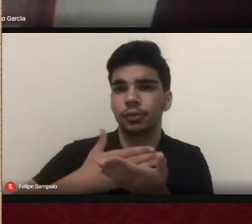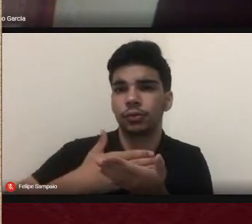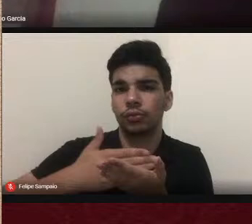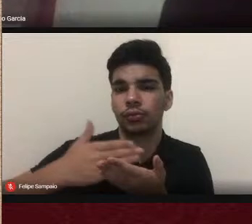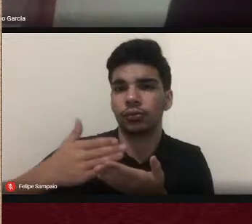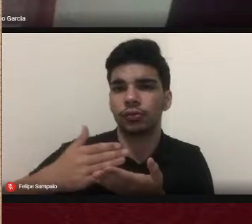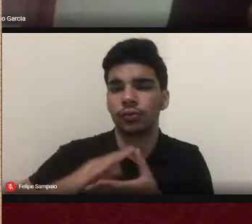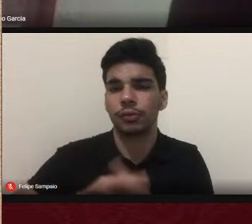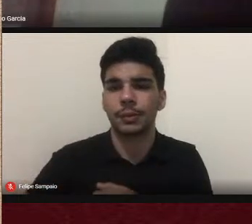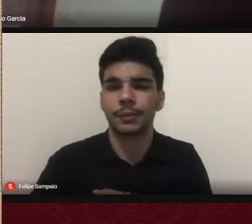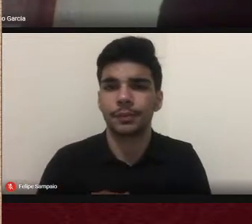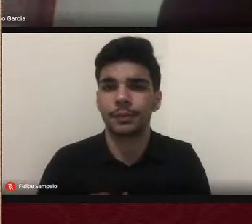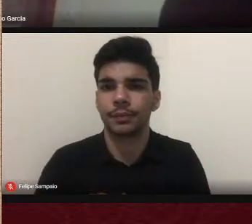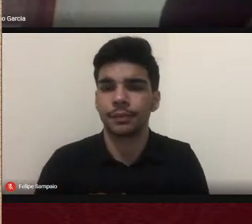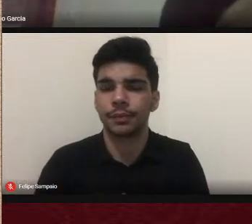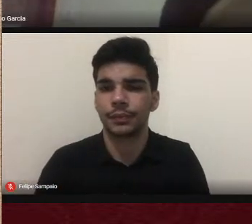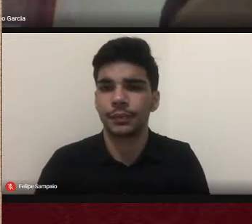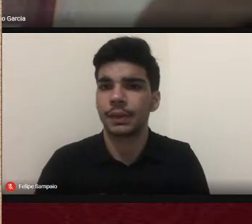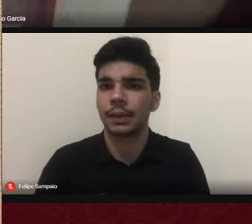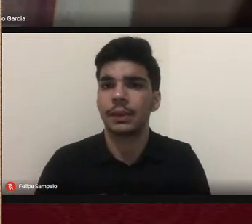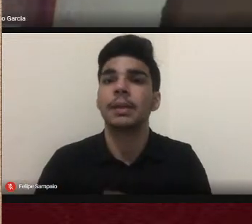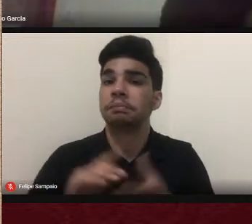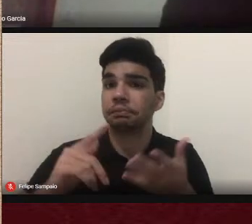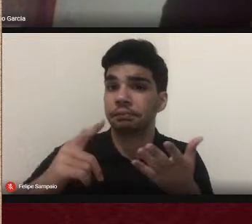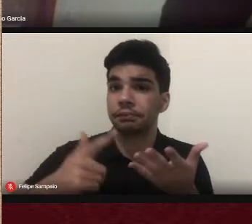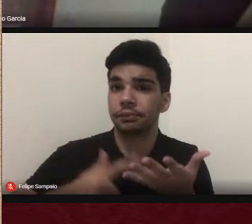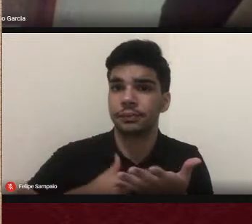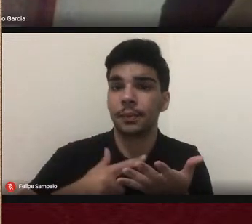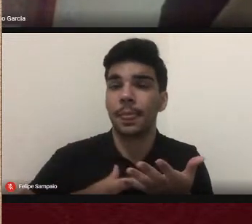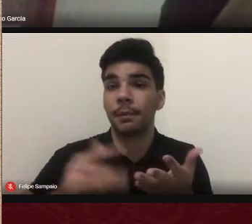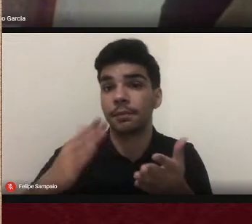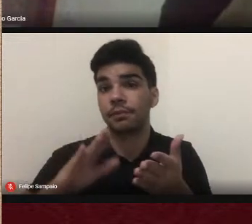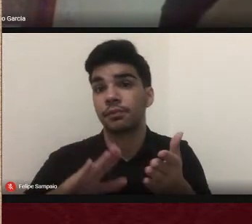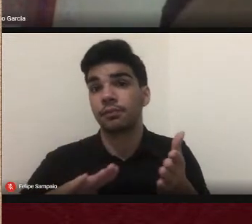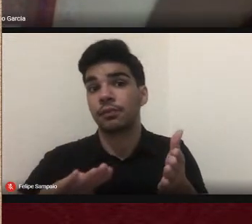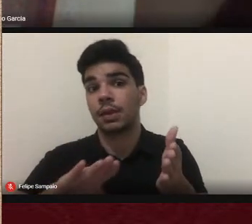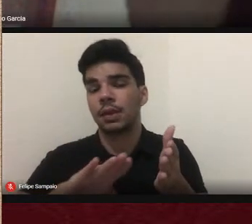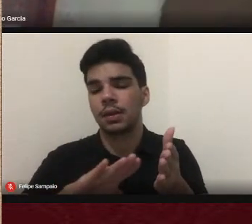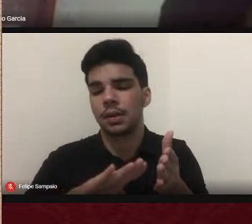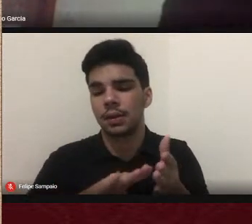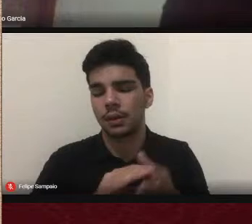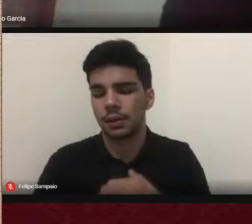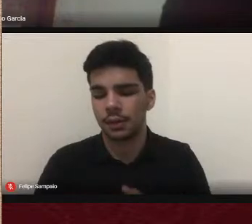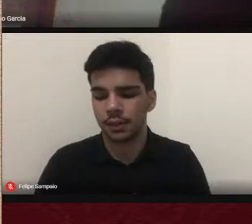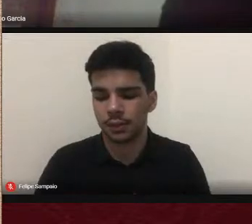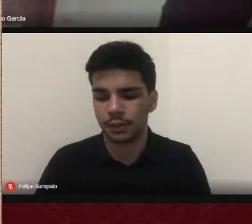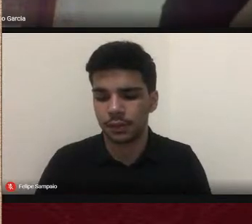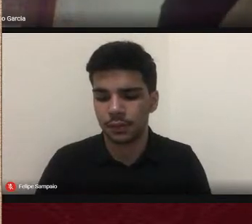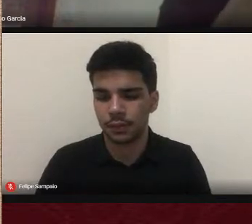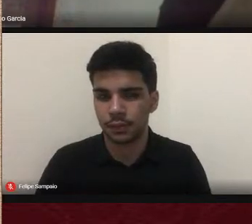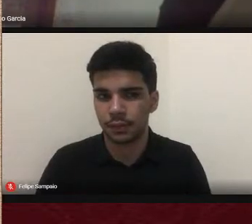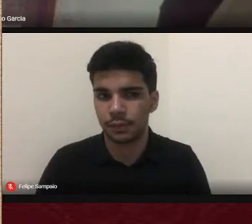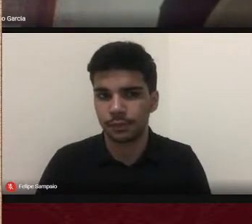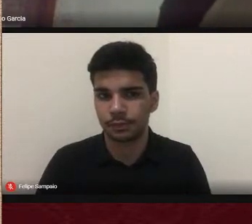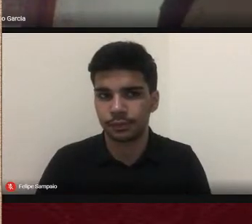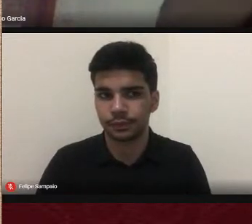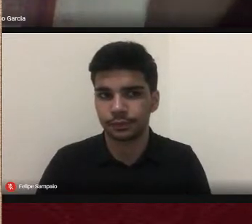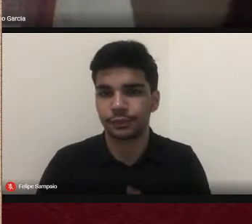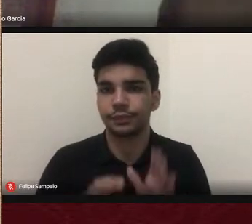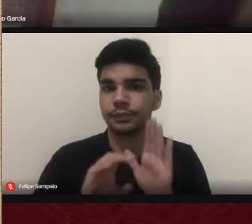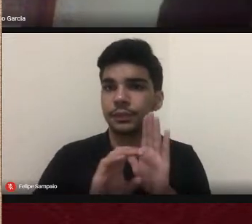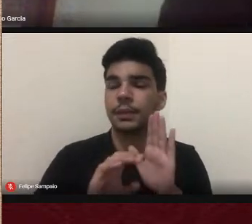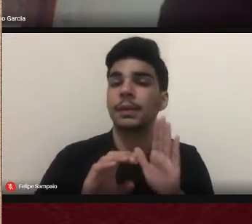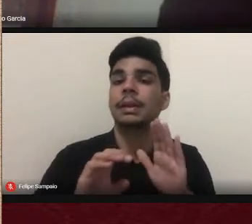mestrado esse livro que chega agora às prateleiras da editora é